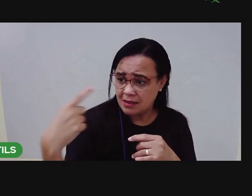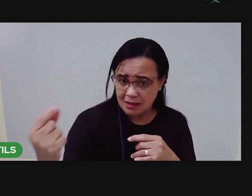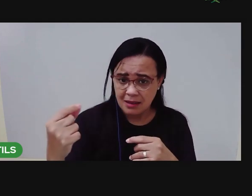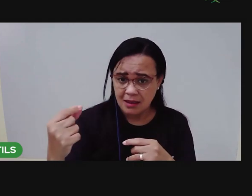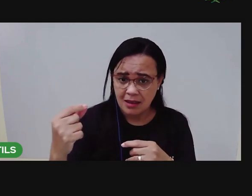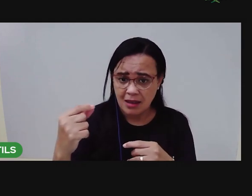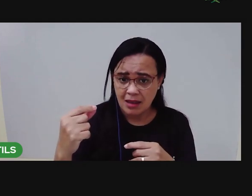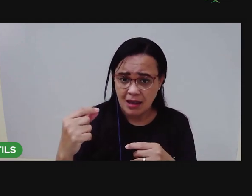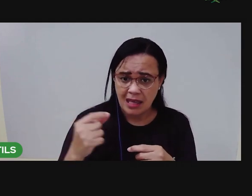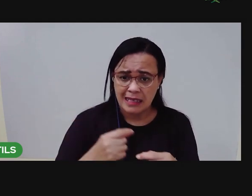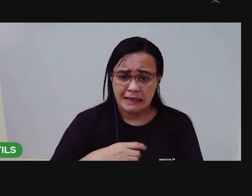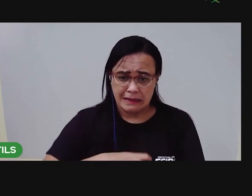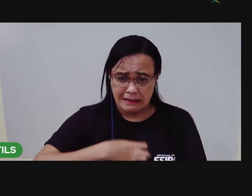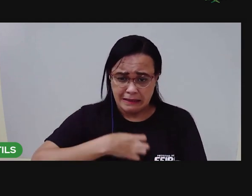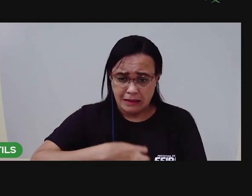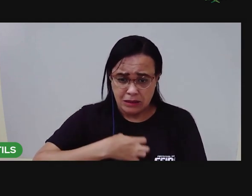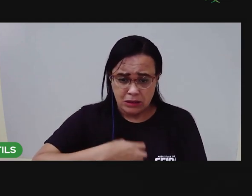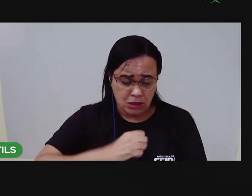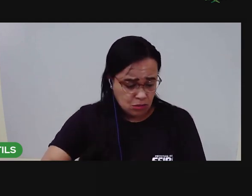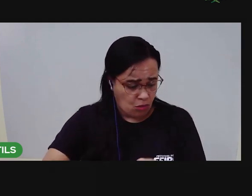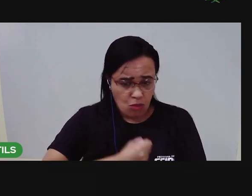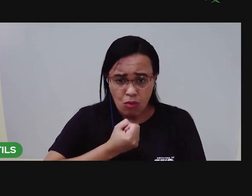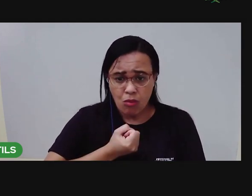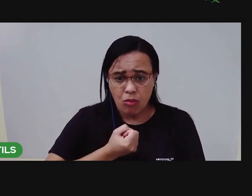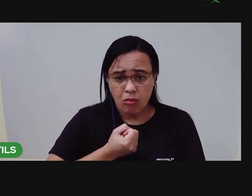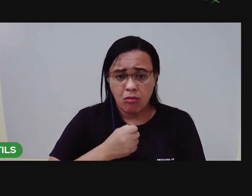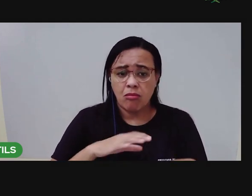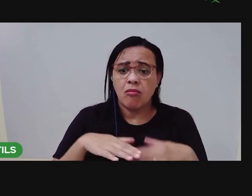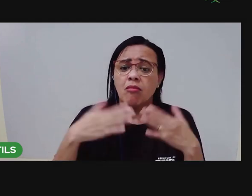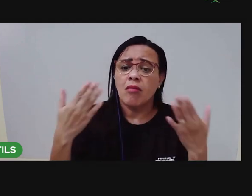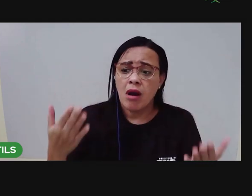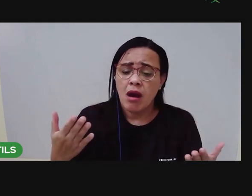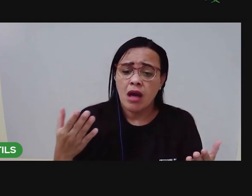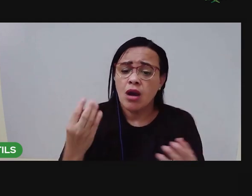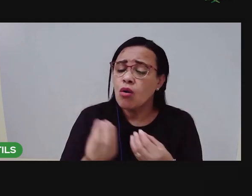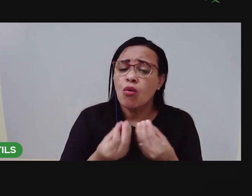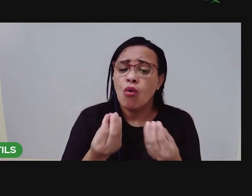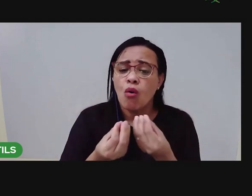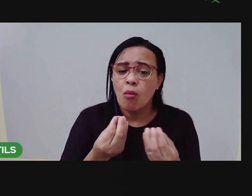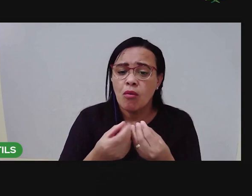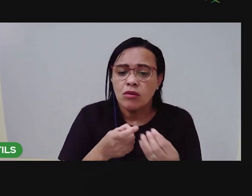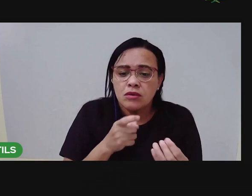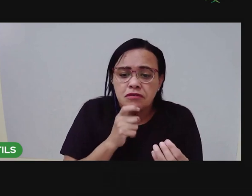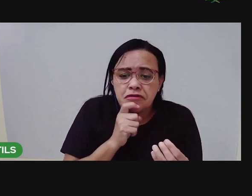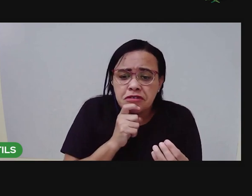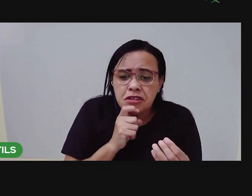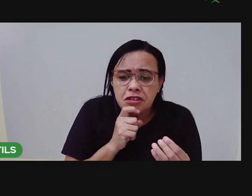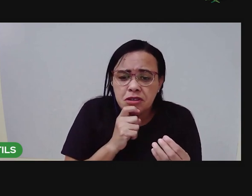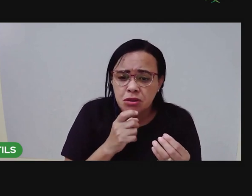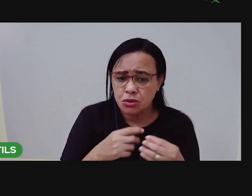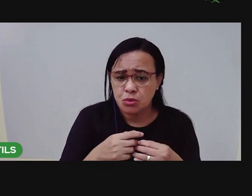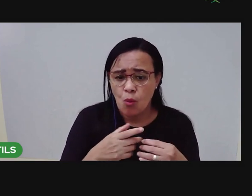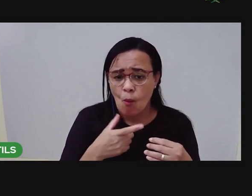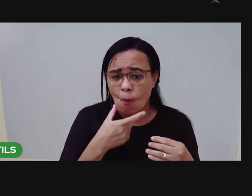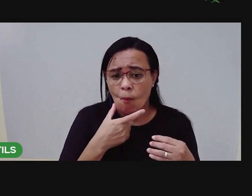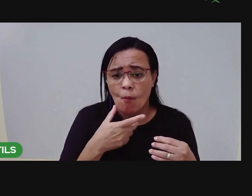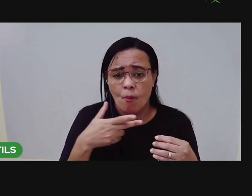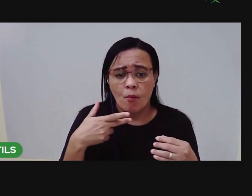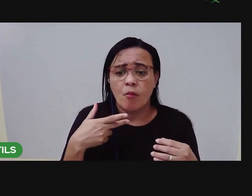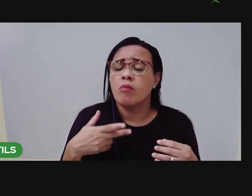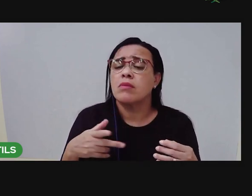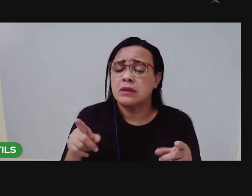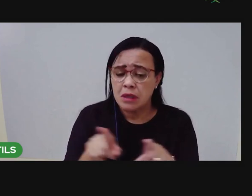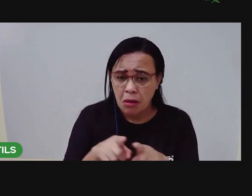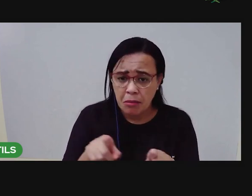Indo chateado daquele jeito. Ele ia passar frio. Fome. Correr vários riscos. Sem necessidade alguma.